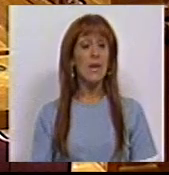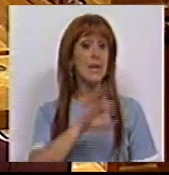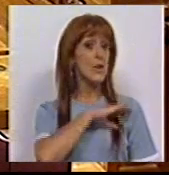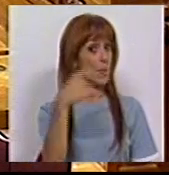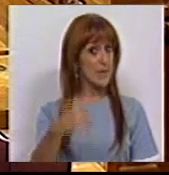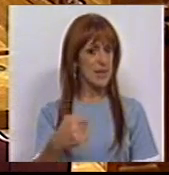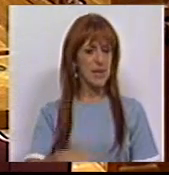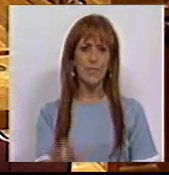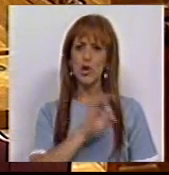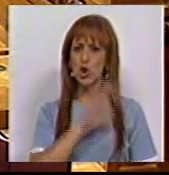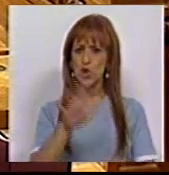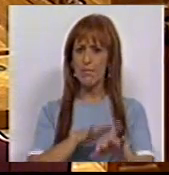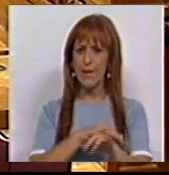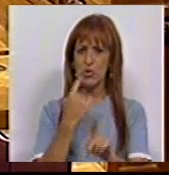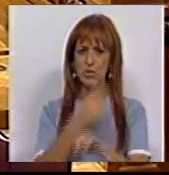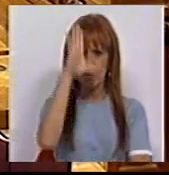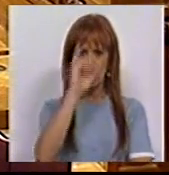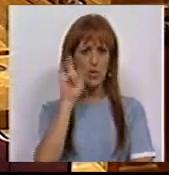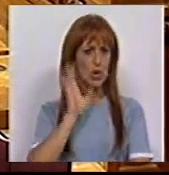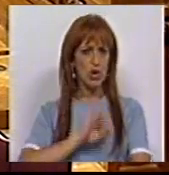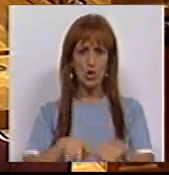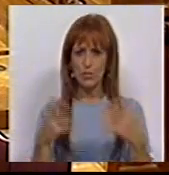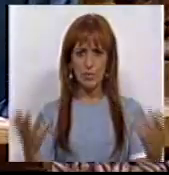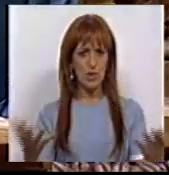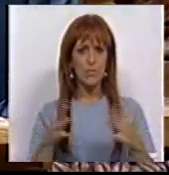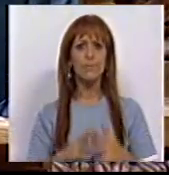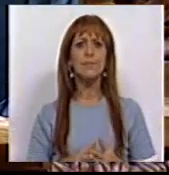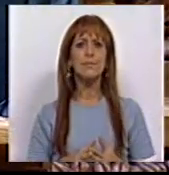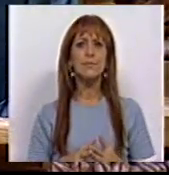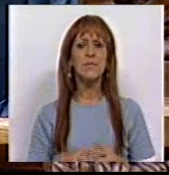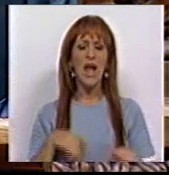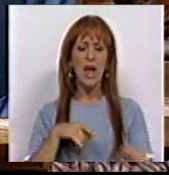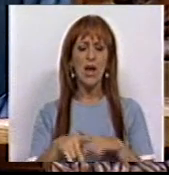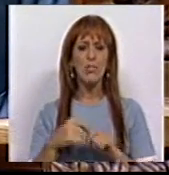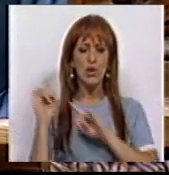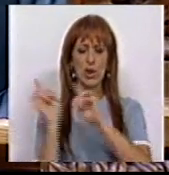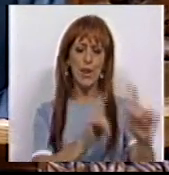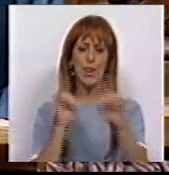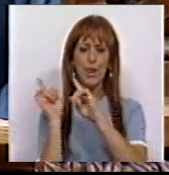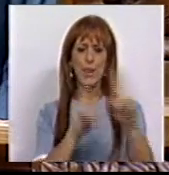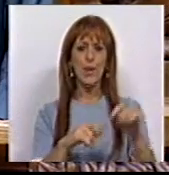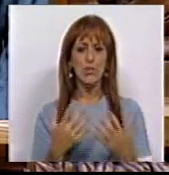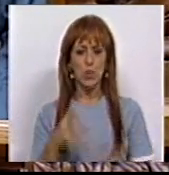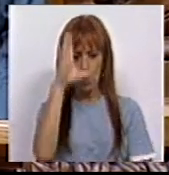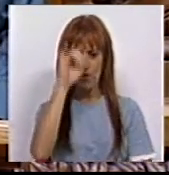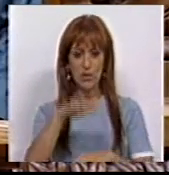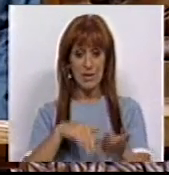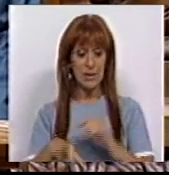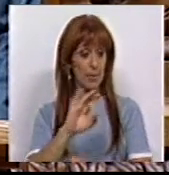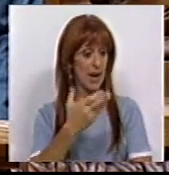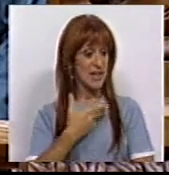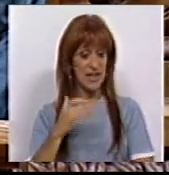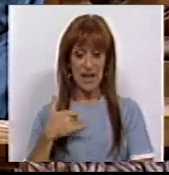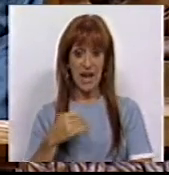Presidente, Senhores Membros do Governo, Senhoras e Senhores Deputados, A política de transportes do atual Governo PSD,